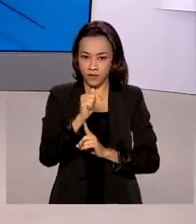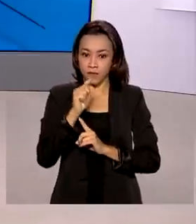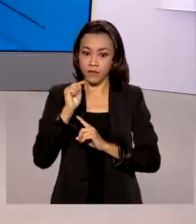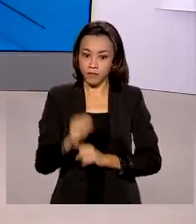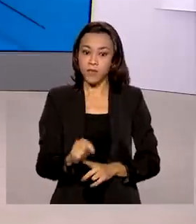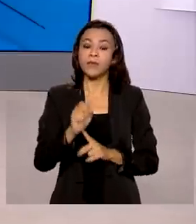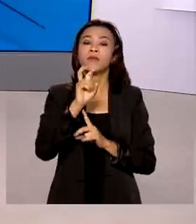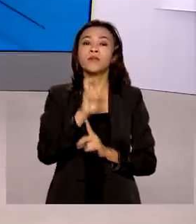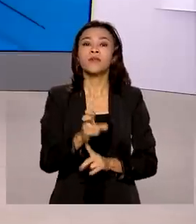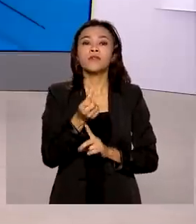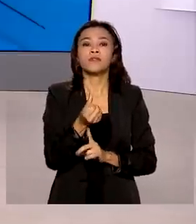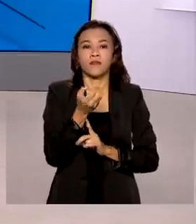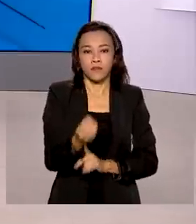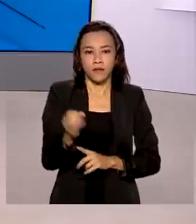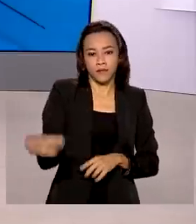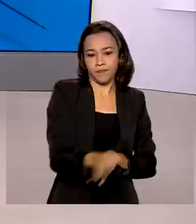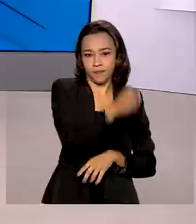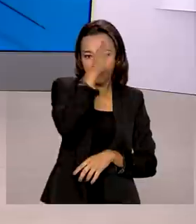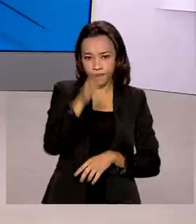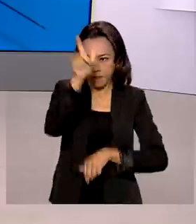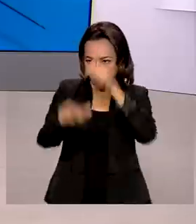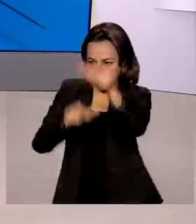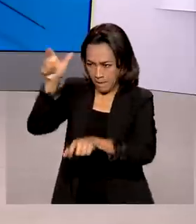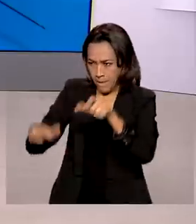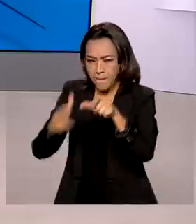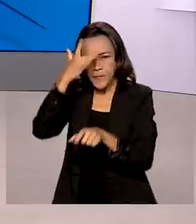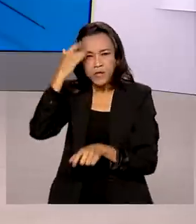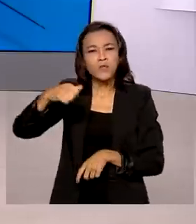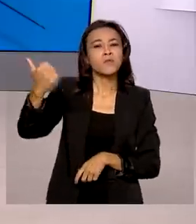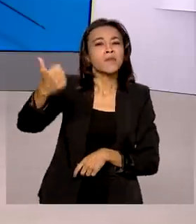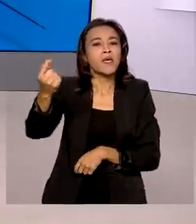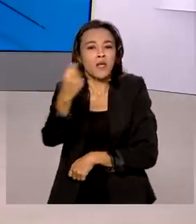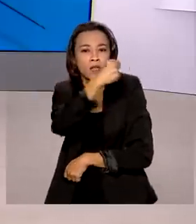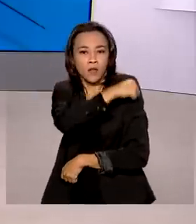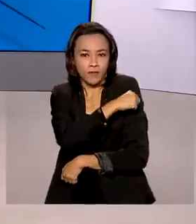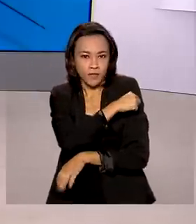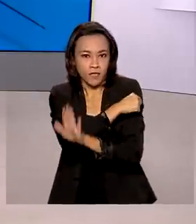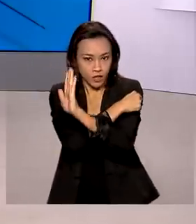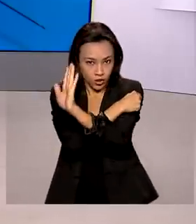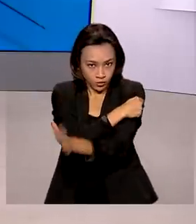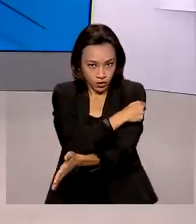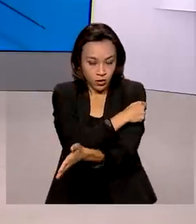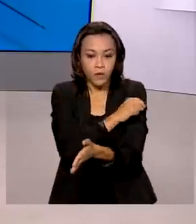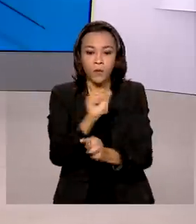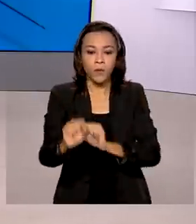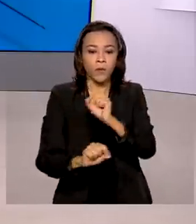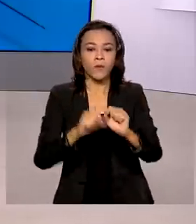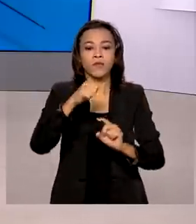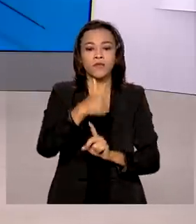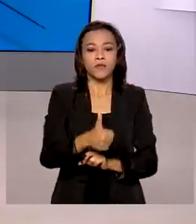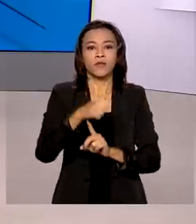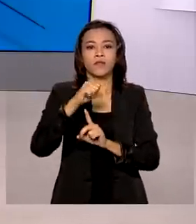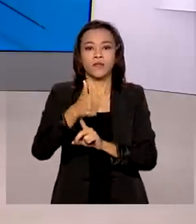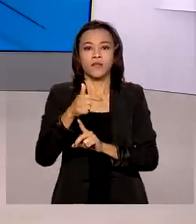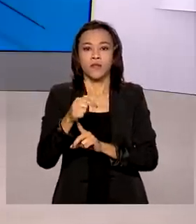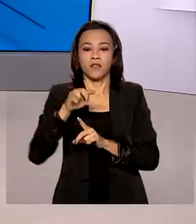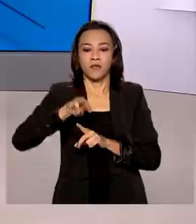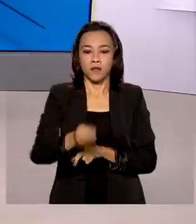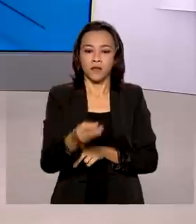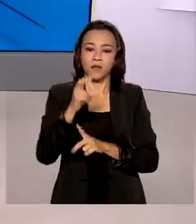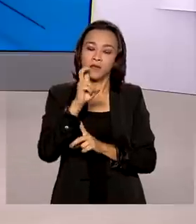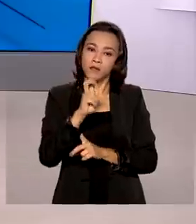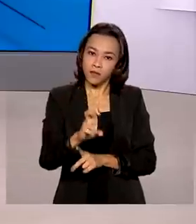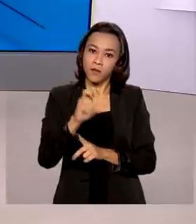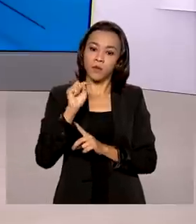560. O número de brasileiros que tomaram aí a primeira dose da vacina é de 117 milhões, 5 mil,